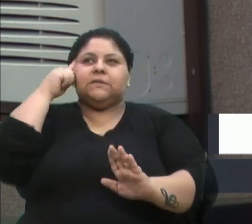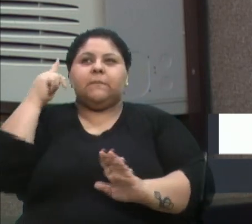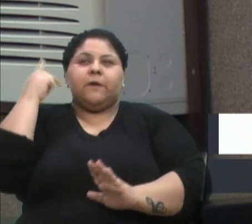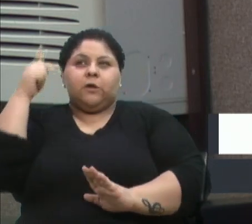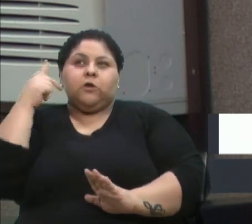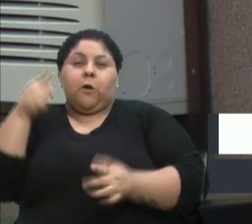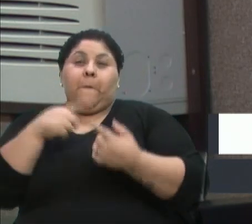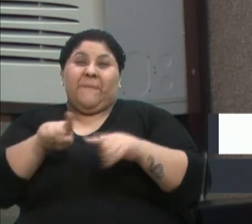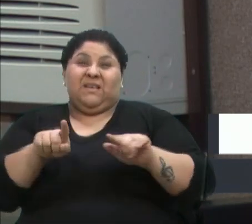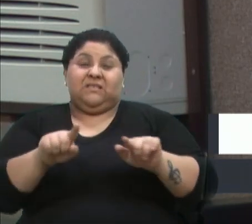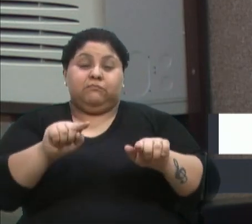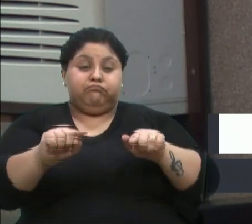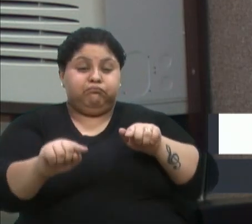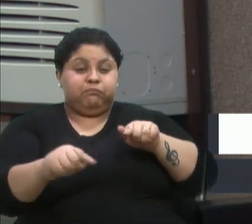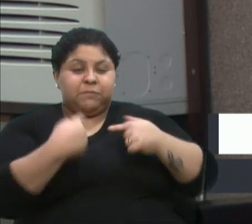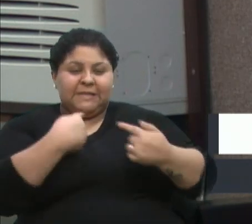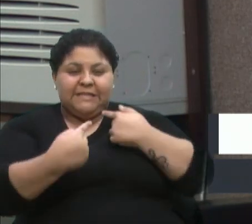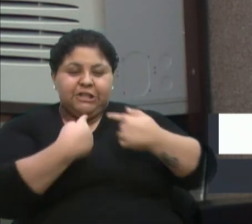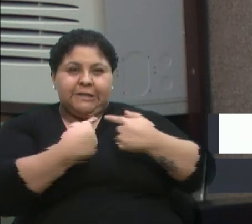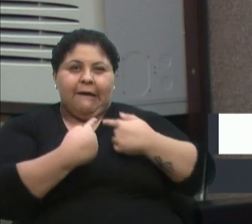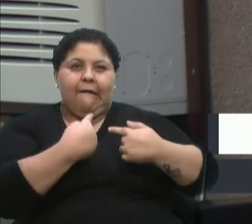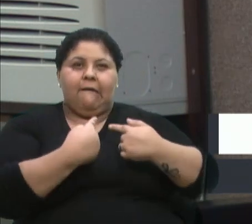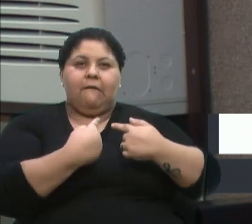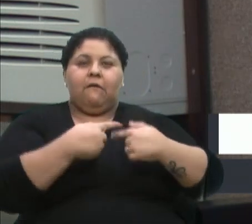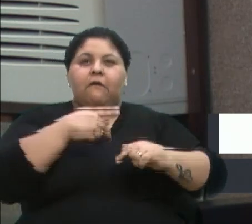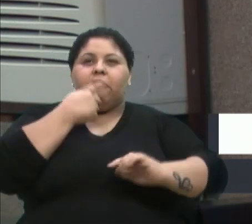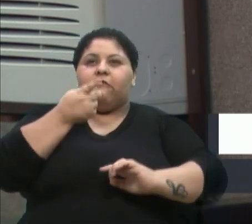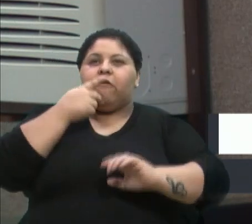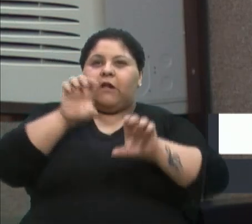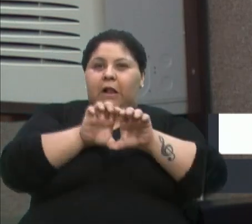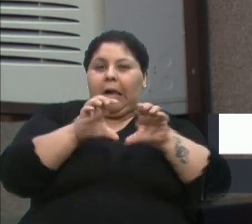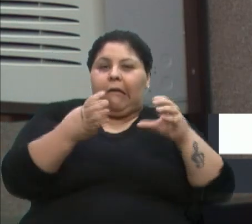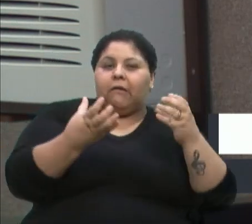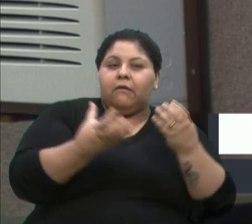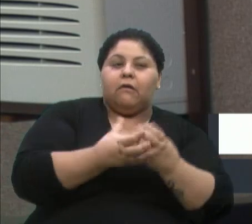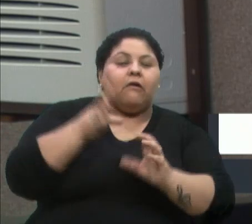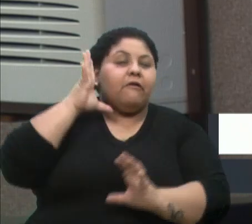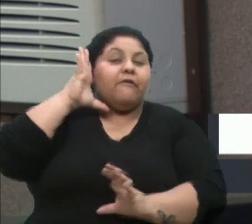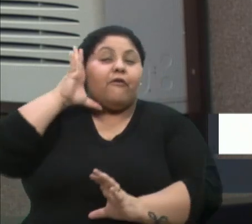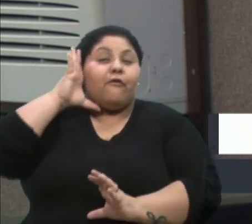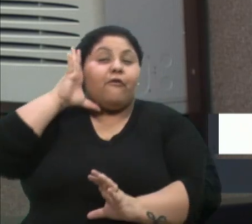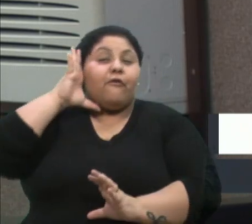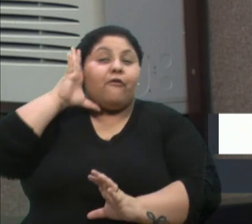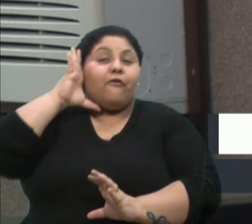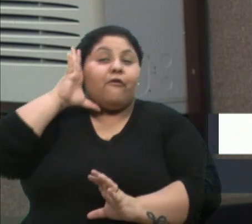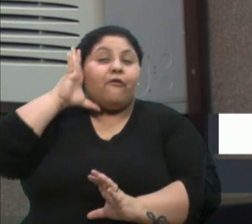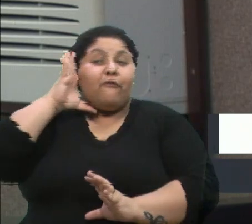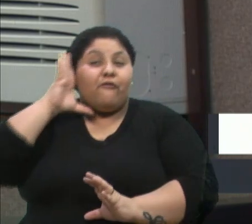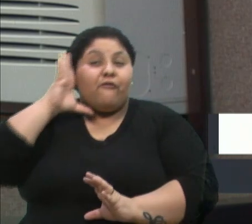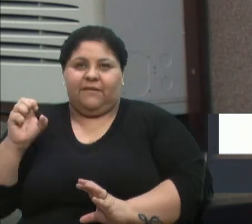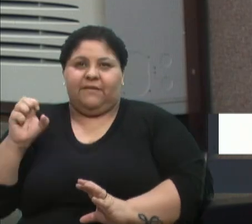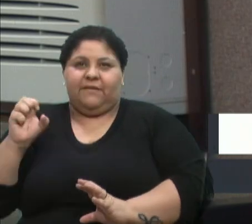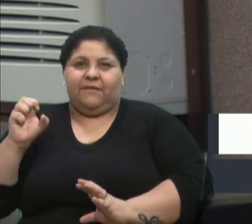criticar dizendo que a comunidade vai ser ouvida e já...